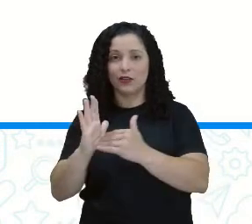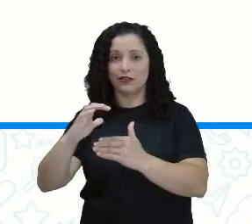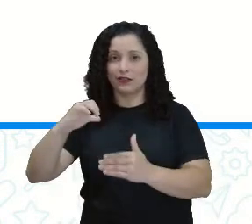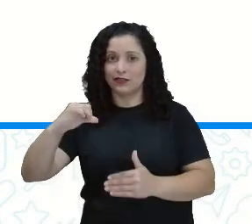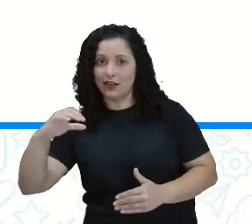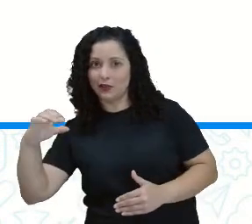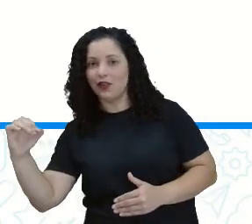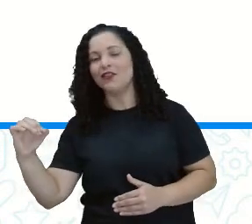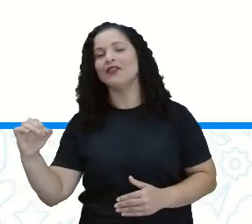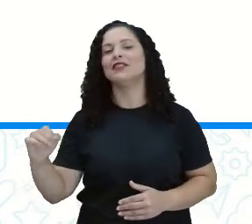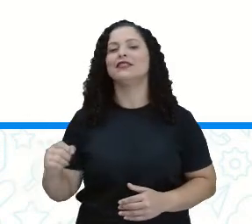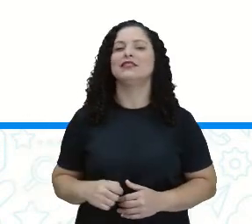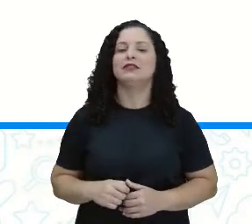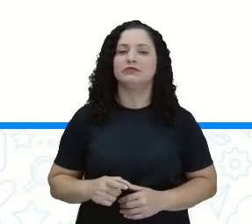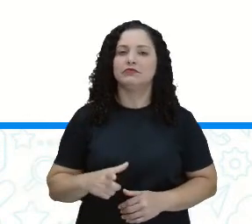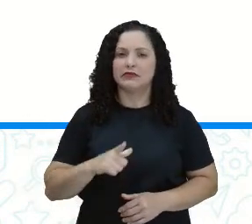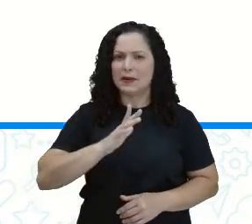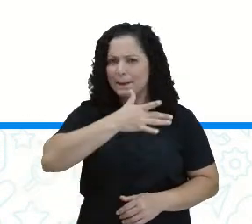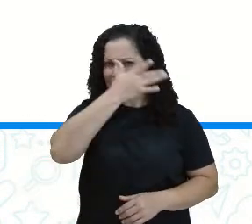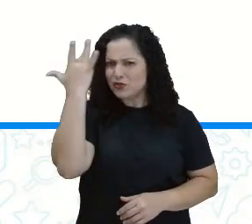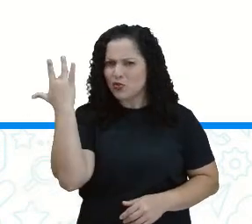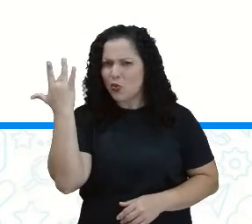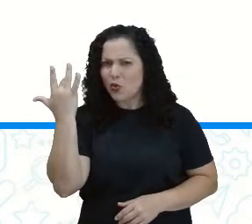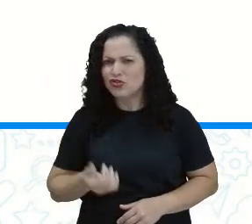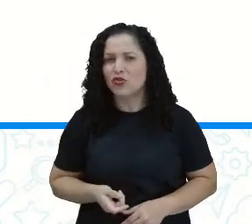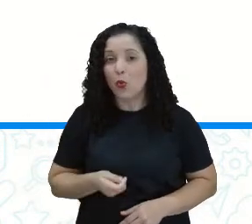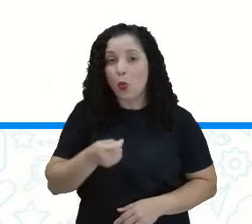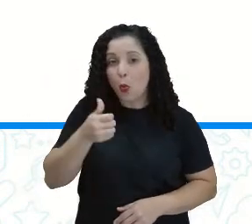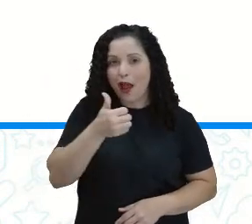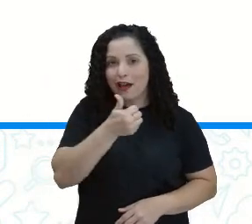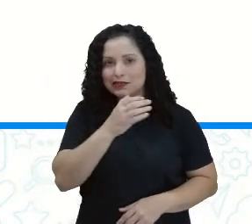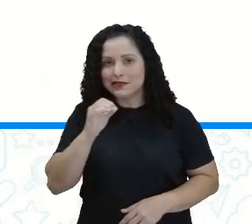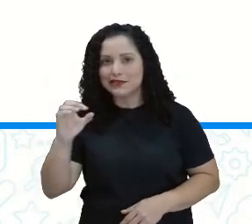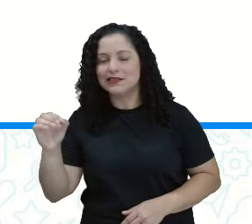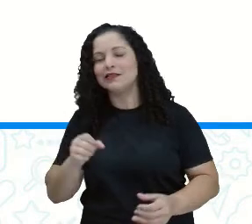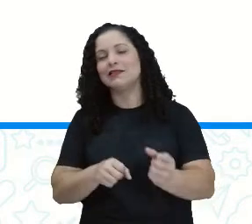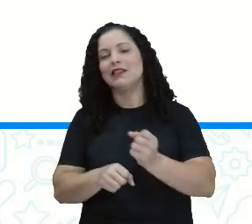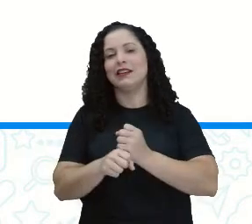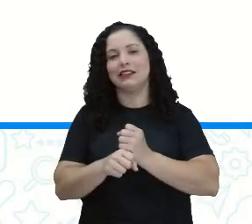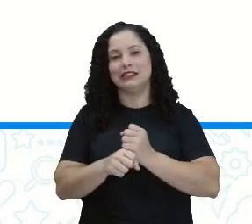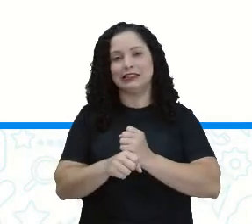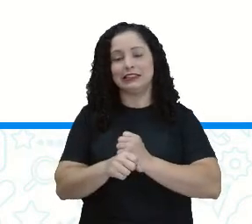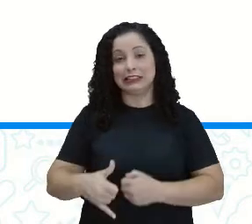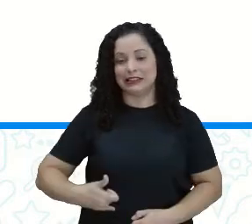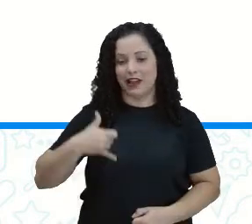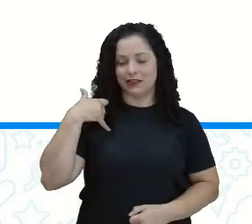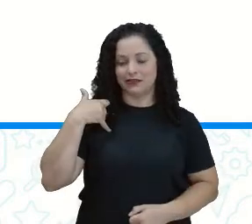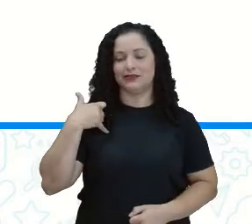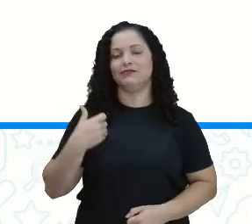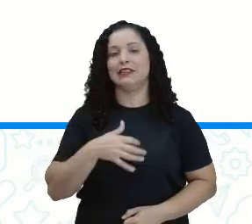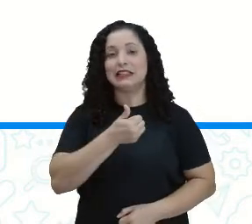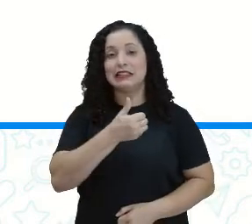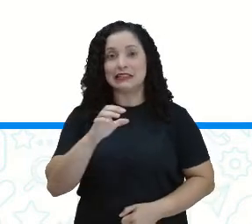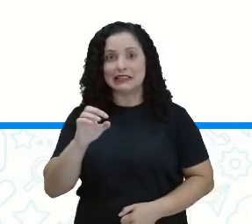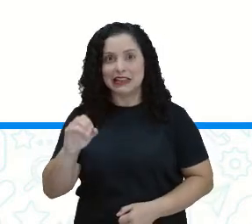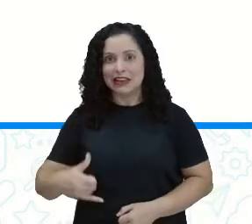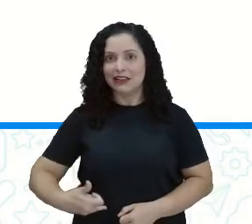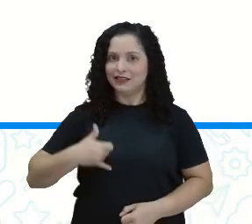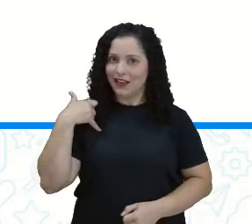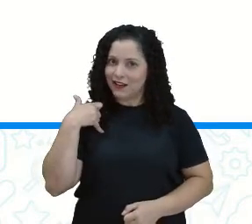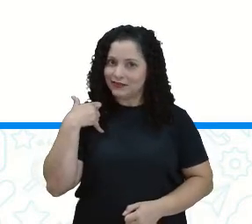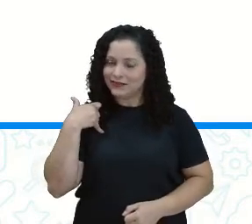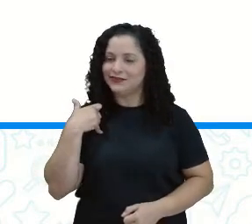E olha que tem gente que se vive até quase 100 anos. Aí, chega aos 100 anos de idade.